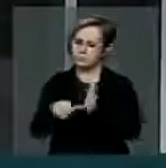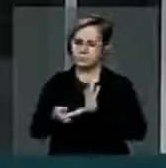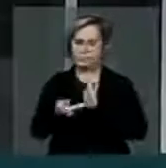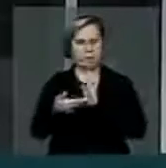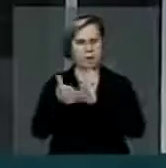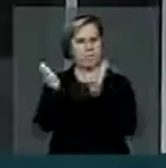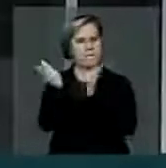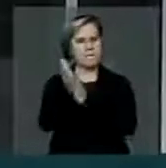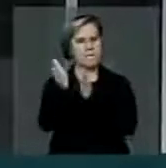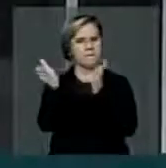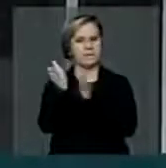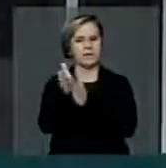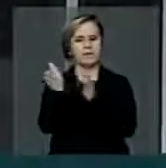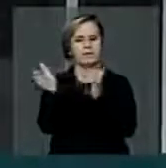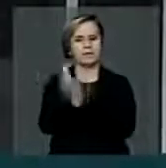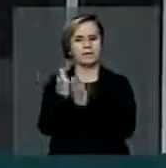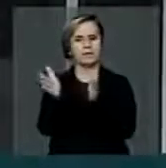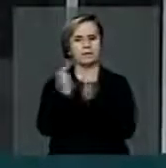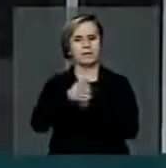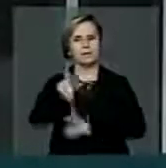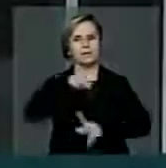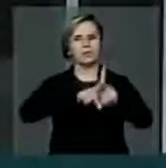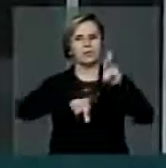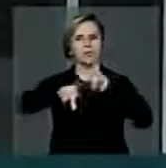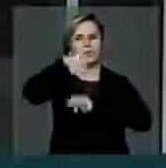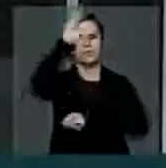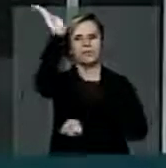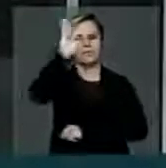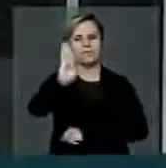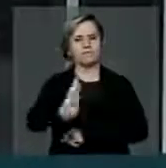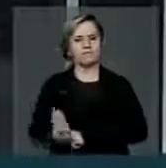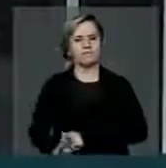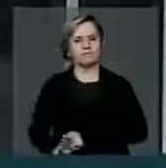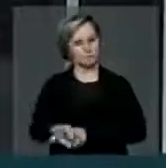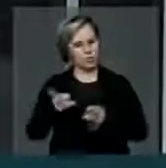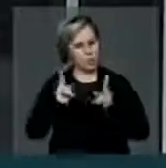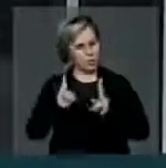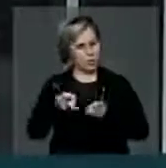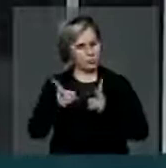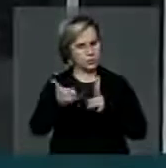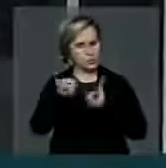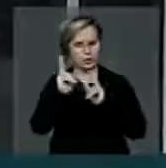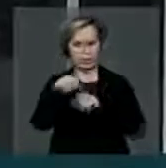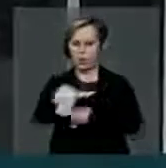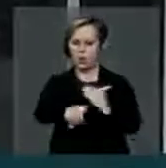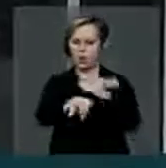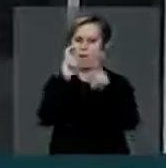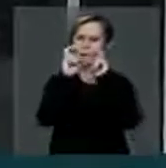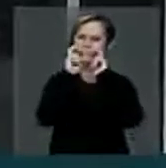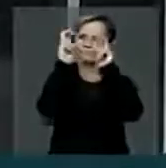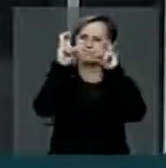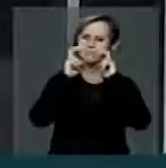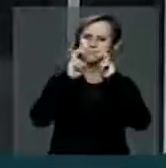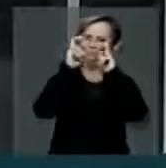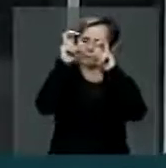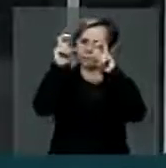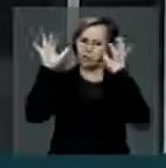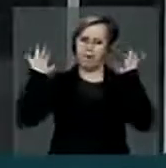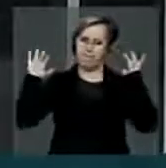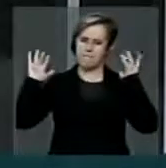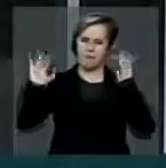parabenizar o povo brasileiro que continua nas ruas, gritando